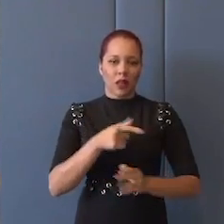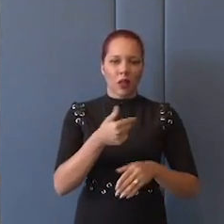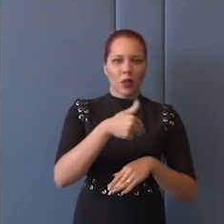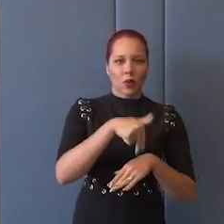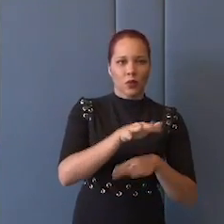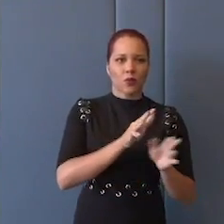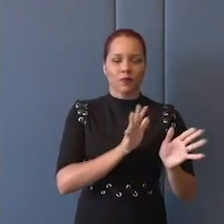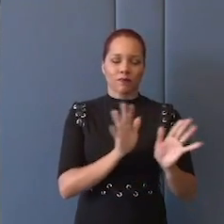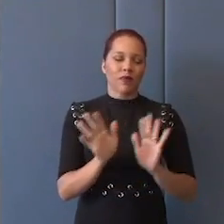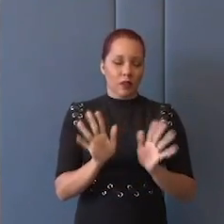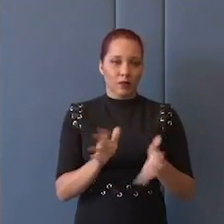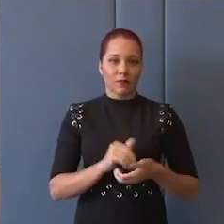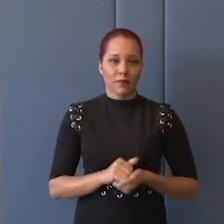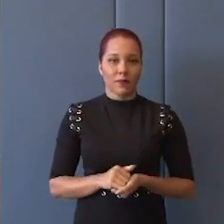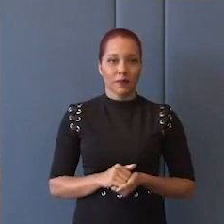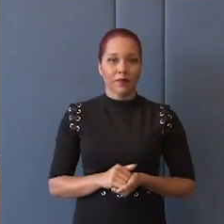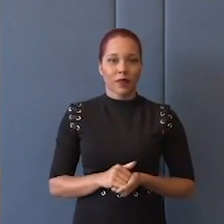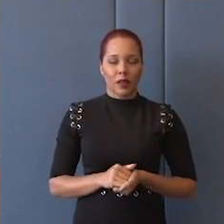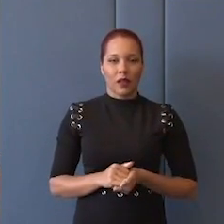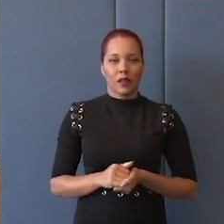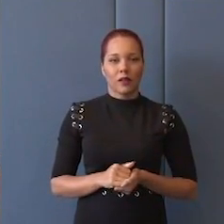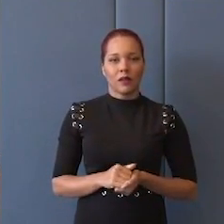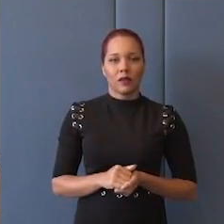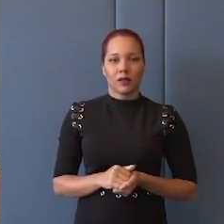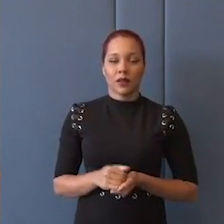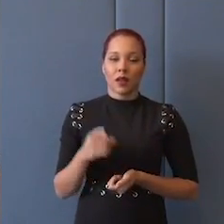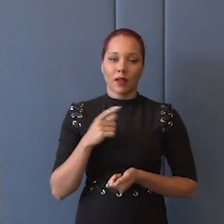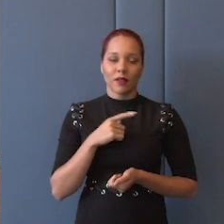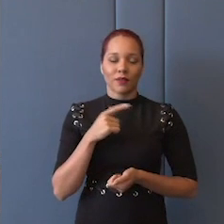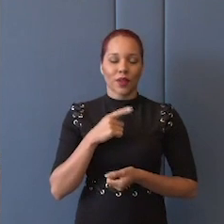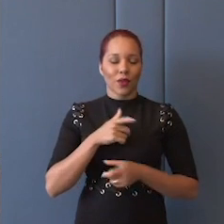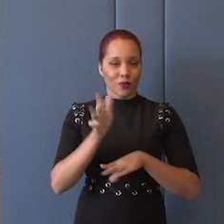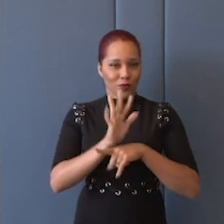e ele, bom, e aí um dia eles estão almoçando